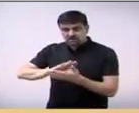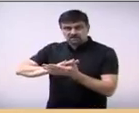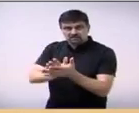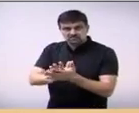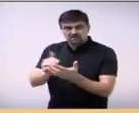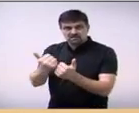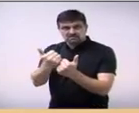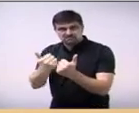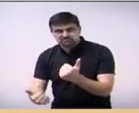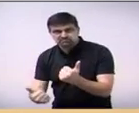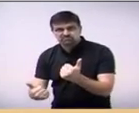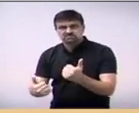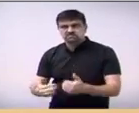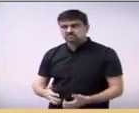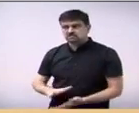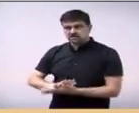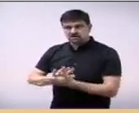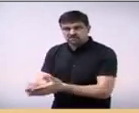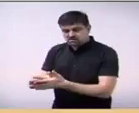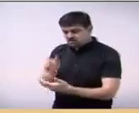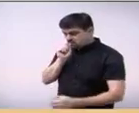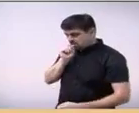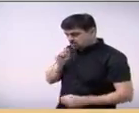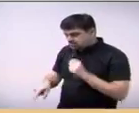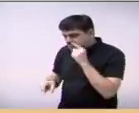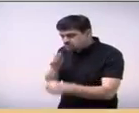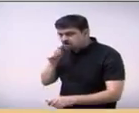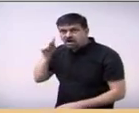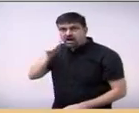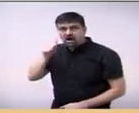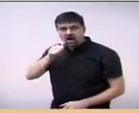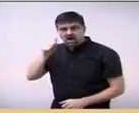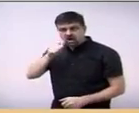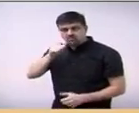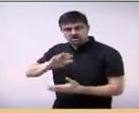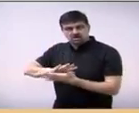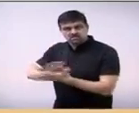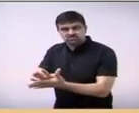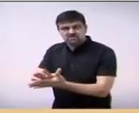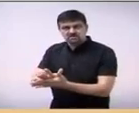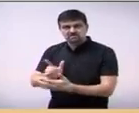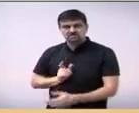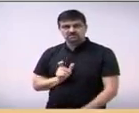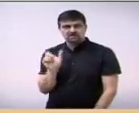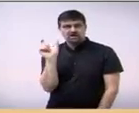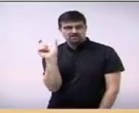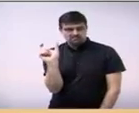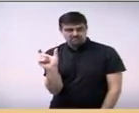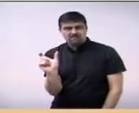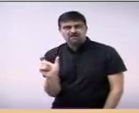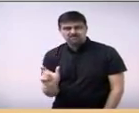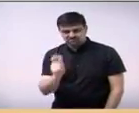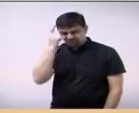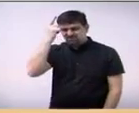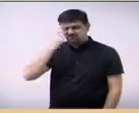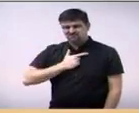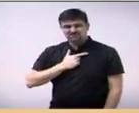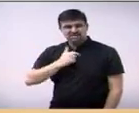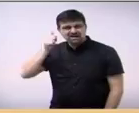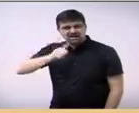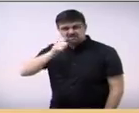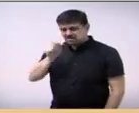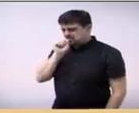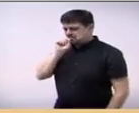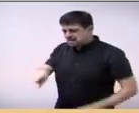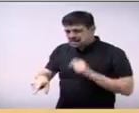mães, extremamente ofensivo a essas mulheres, os termos todos nós conhecemos, todos nós ouvimos,